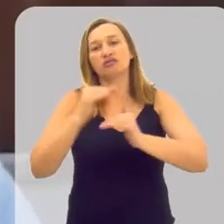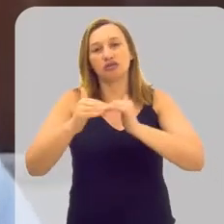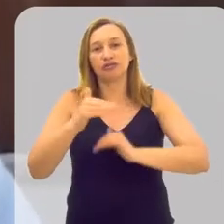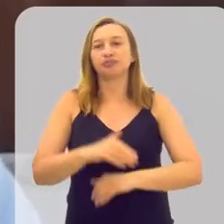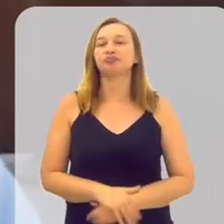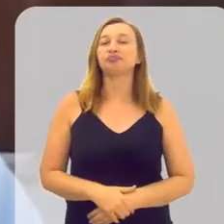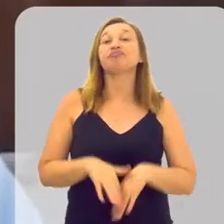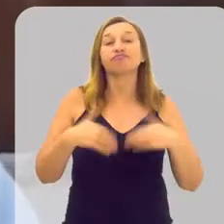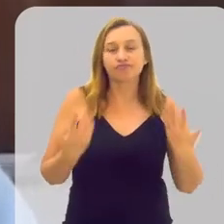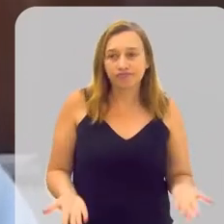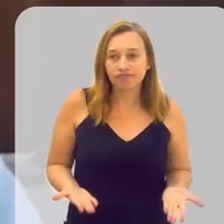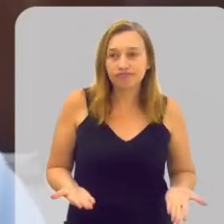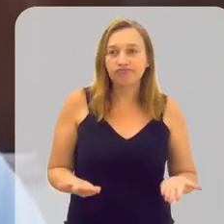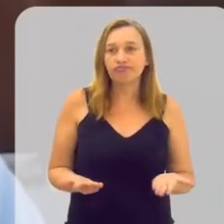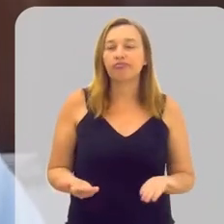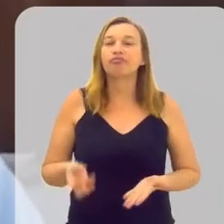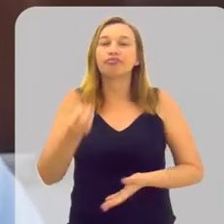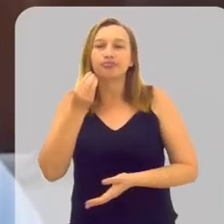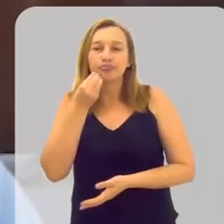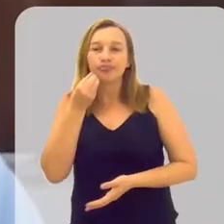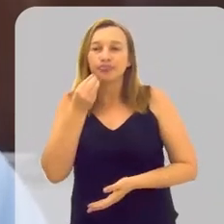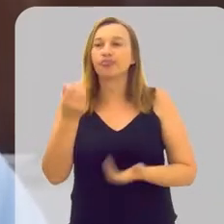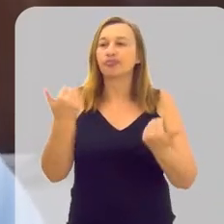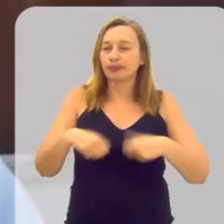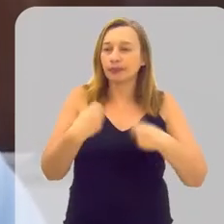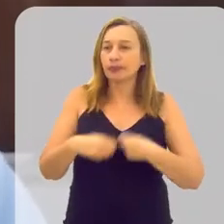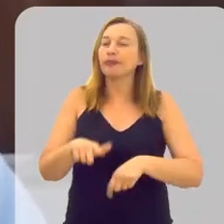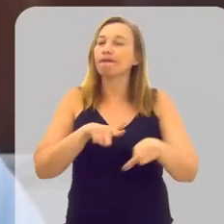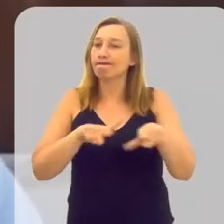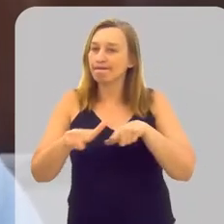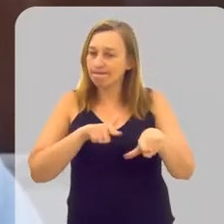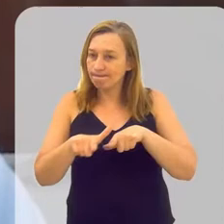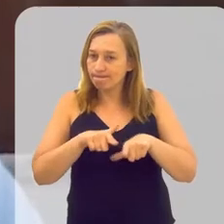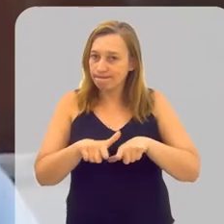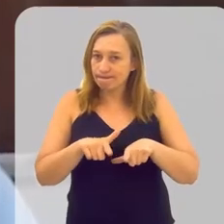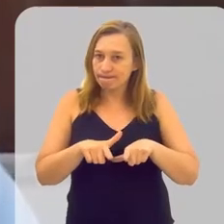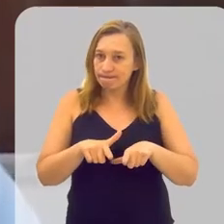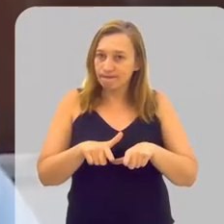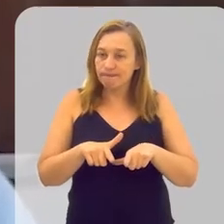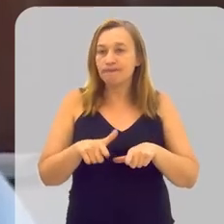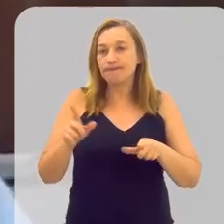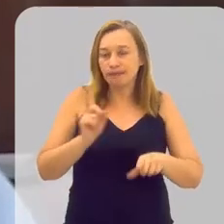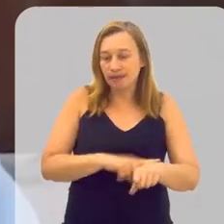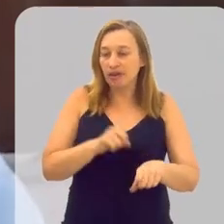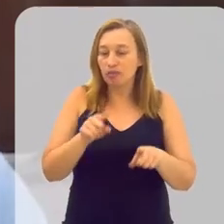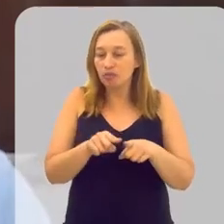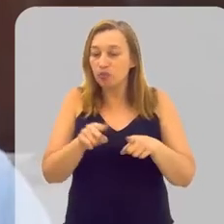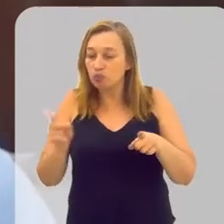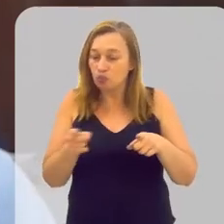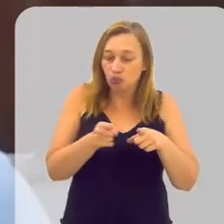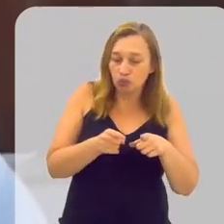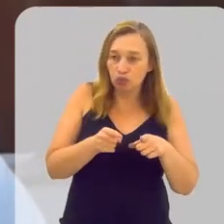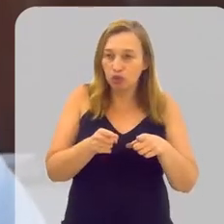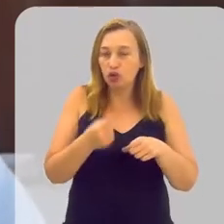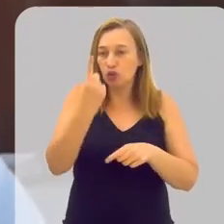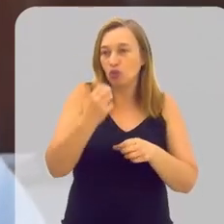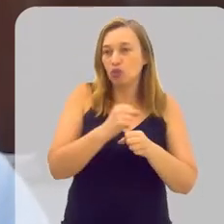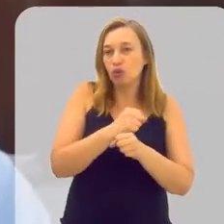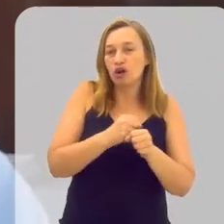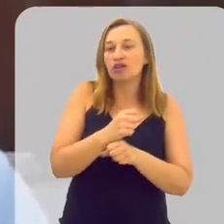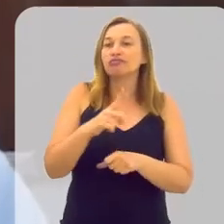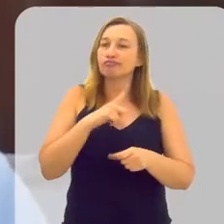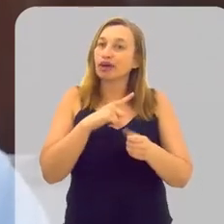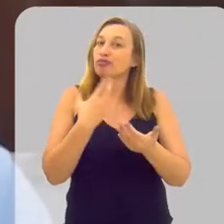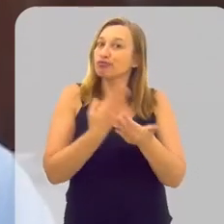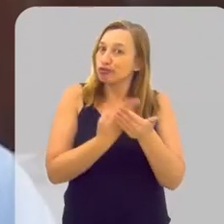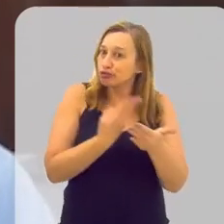desenvolvidos. Então, são oportunidades que a gente precisa trabalhar e aí, nesse prazo curto, quando a gente fala em um ano,